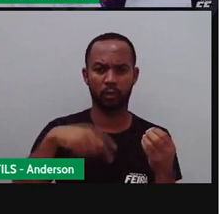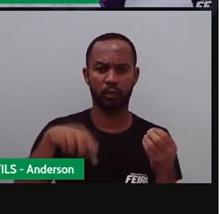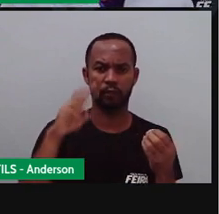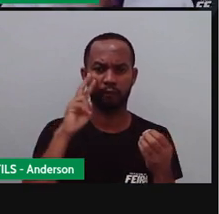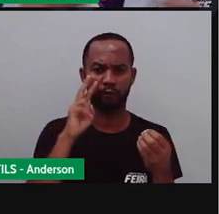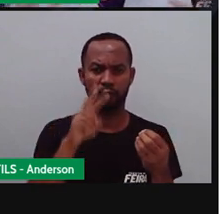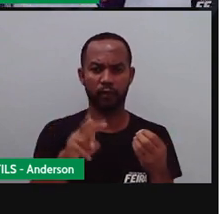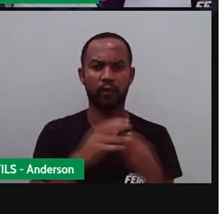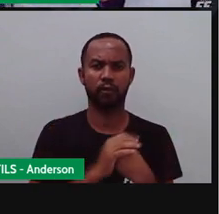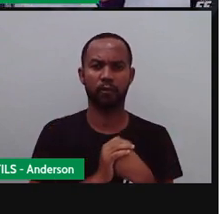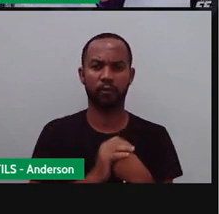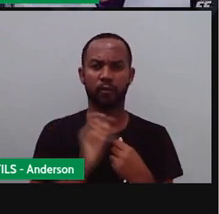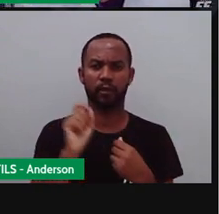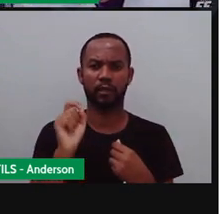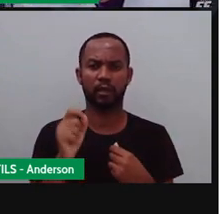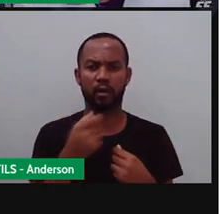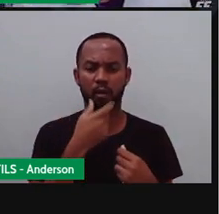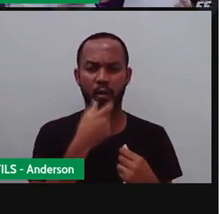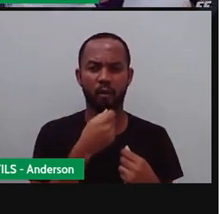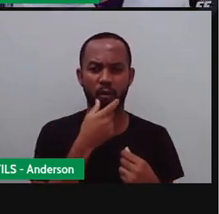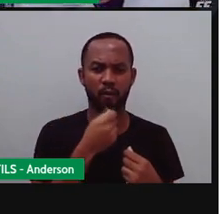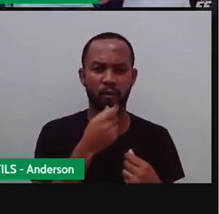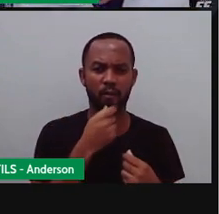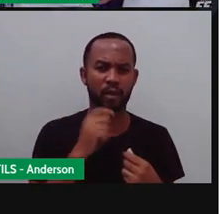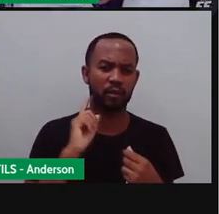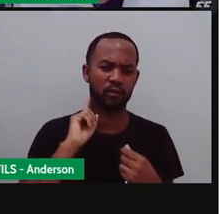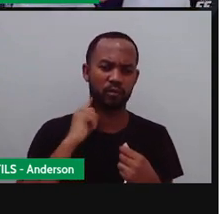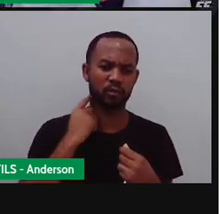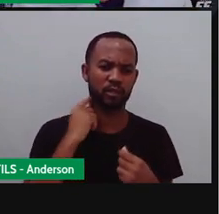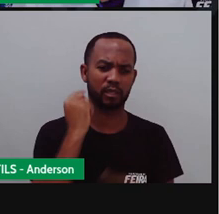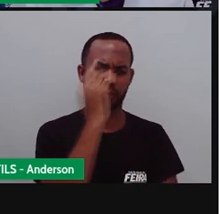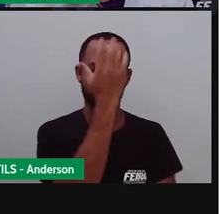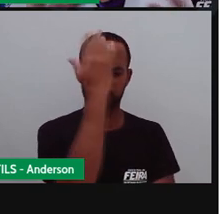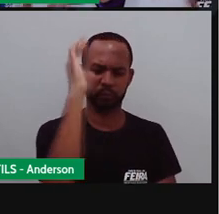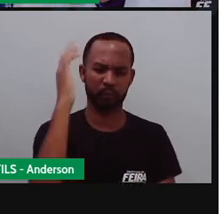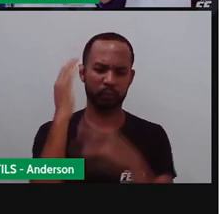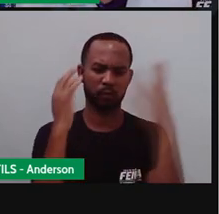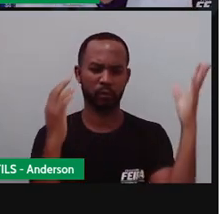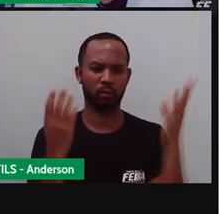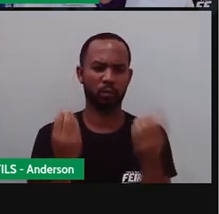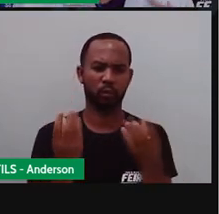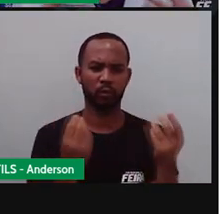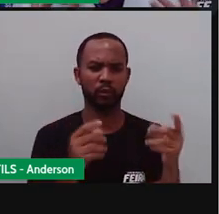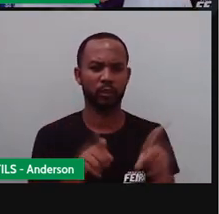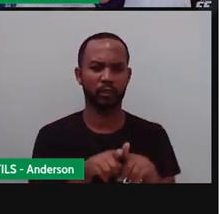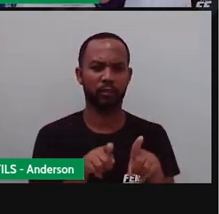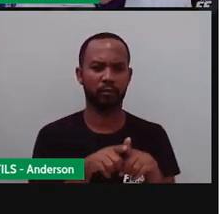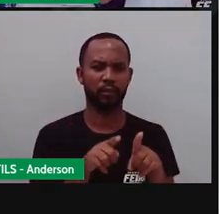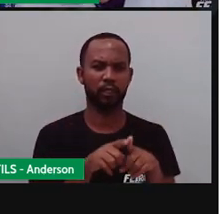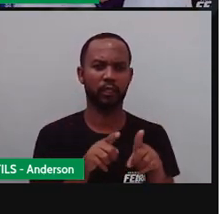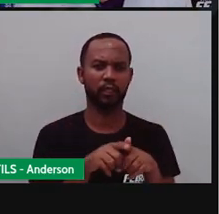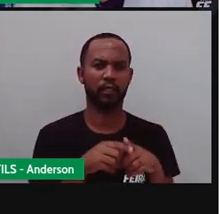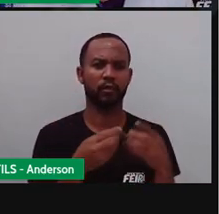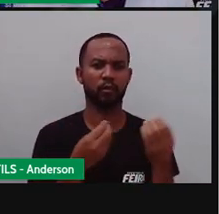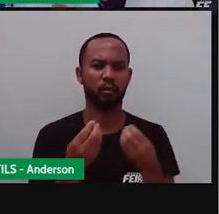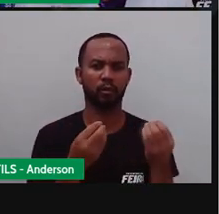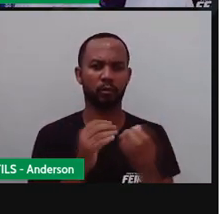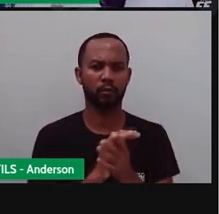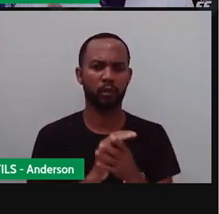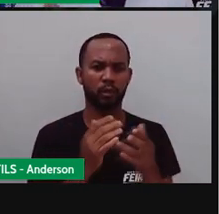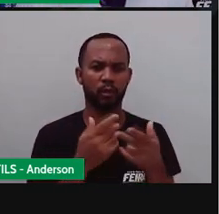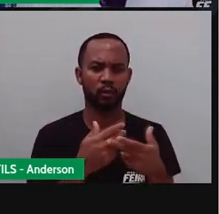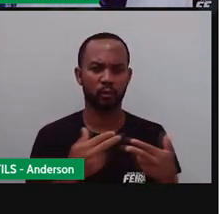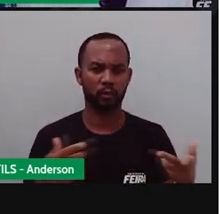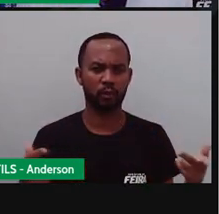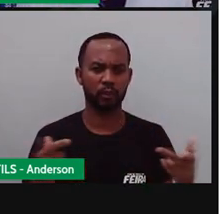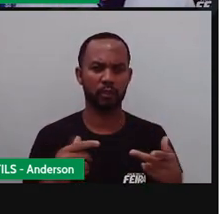O homem está poluindo tanto o meio ambiente, poluindo tanto o planeta, produzindo tantos gases, tanta fumaça, tanta coisa